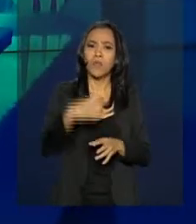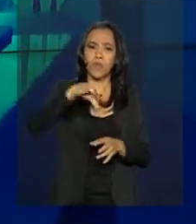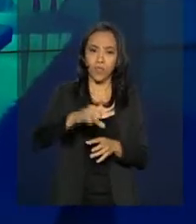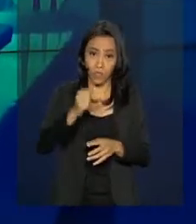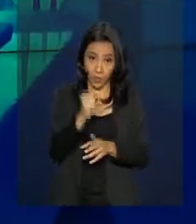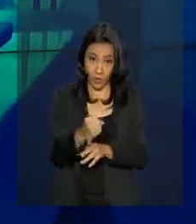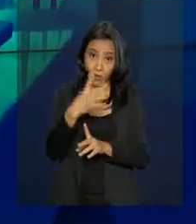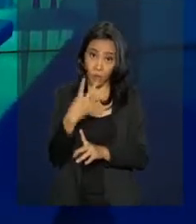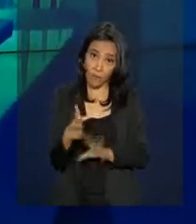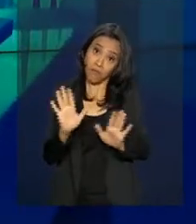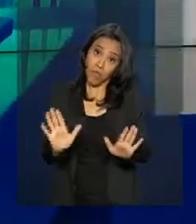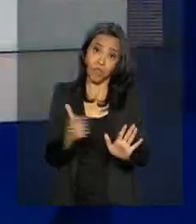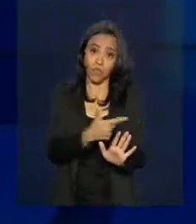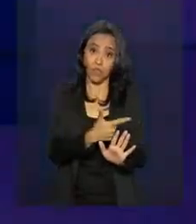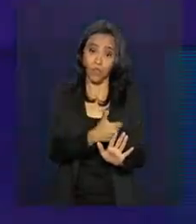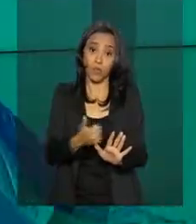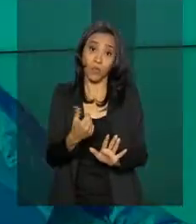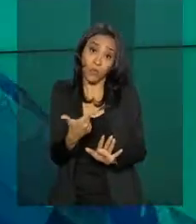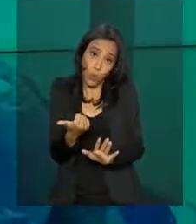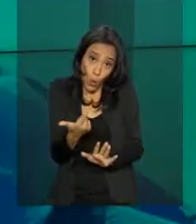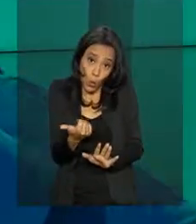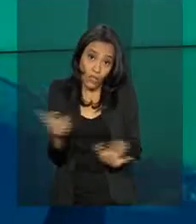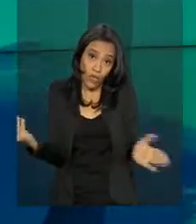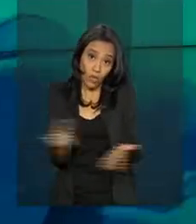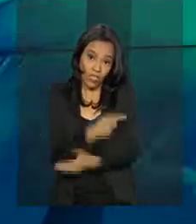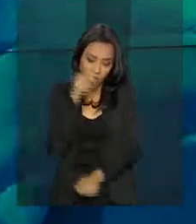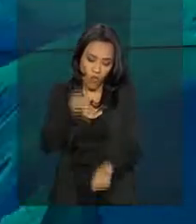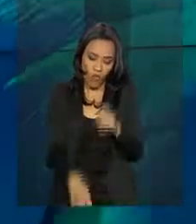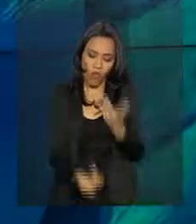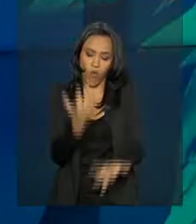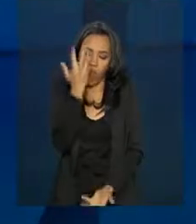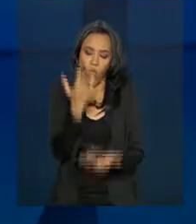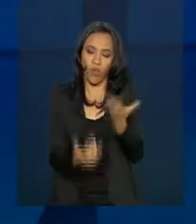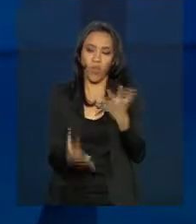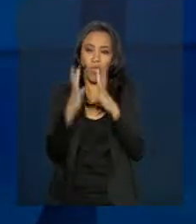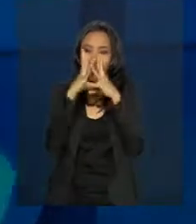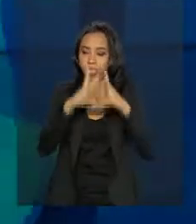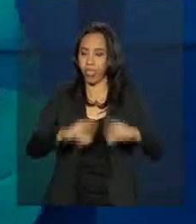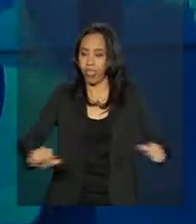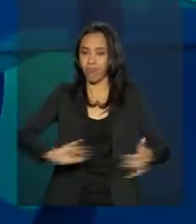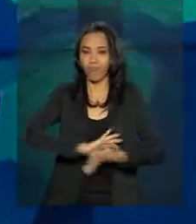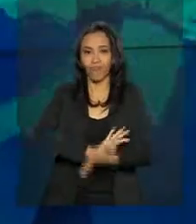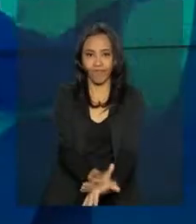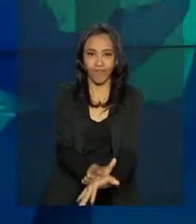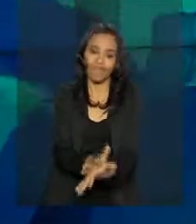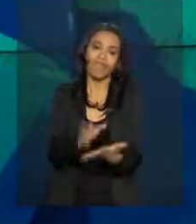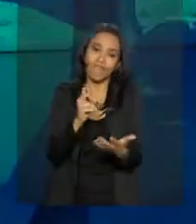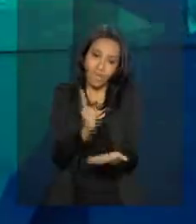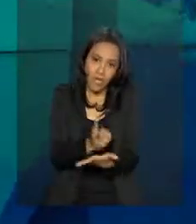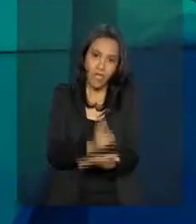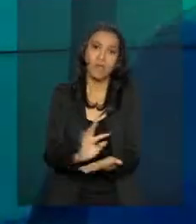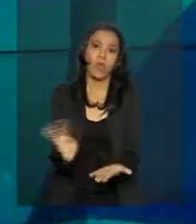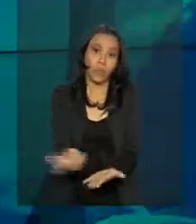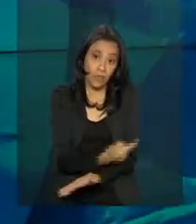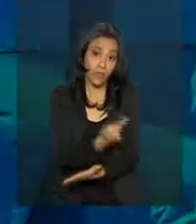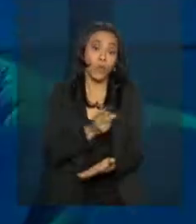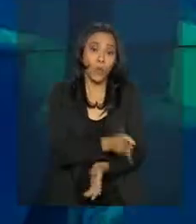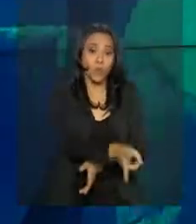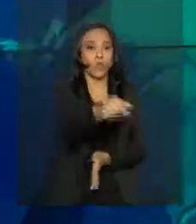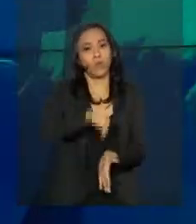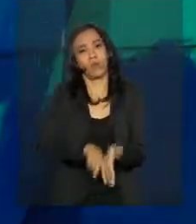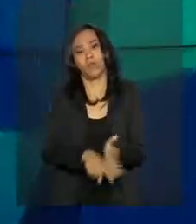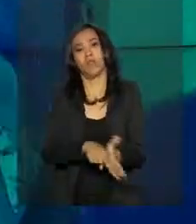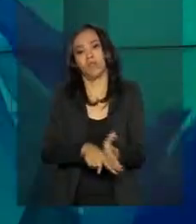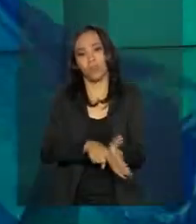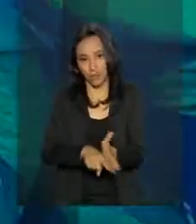mas em 2012, a estação sofreu um incêndio que destruiu o complexo. Mesmo com a fatalidade, o trabalho continua no contexto do